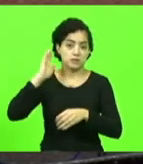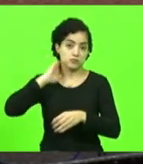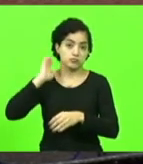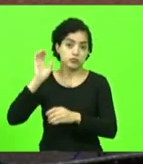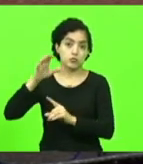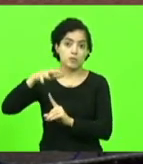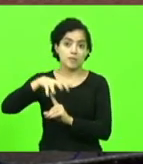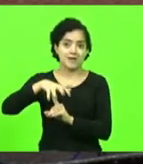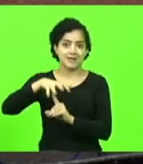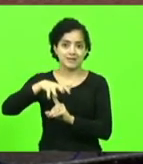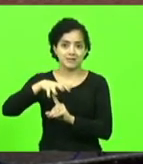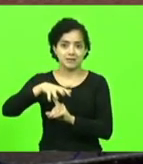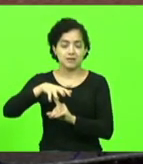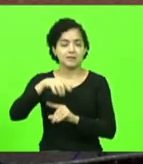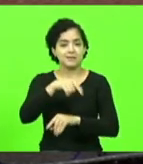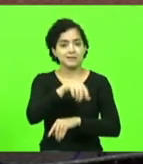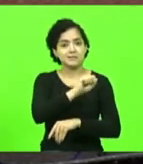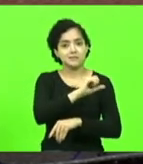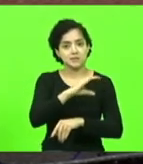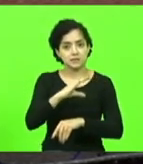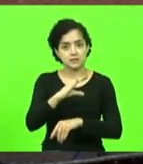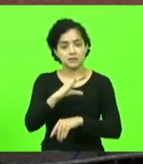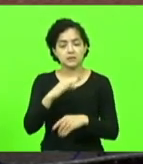guerreiros que defenderam Santa Catarina.